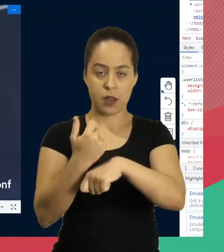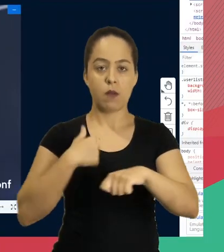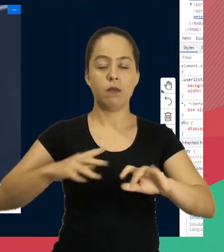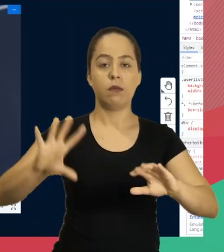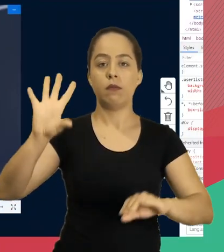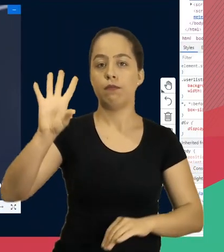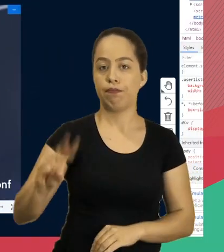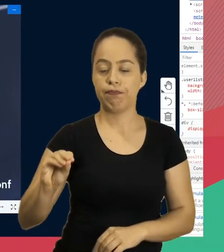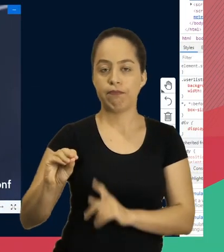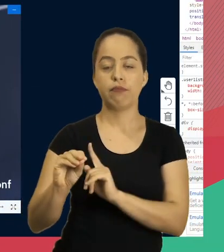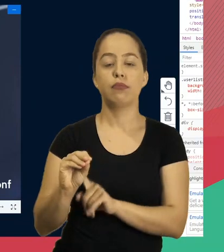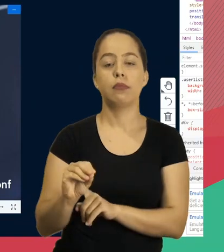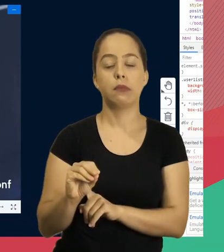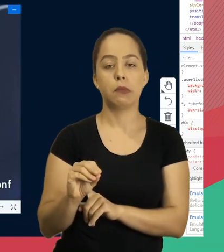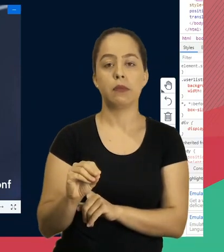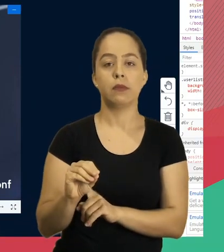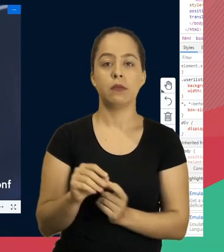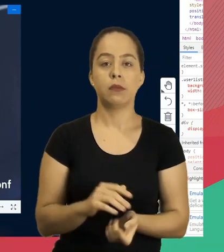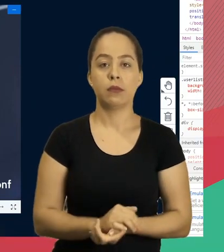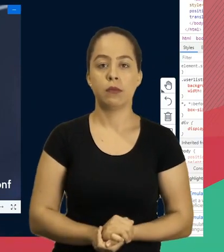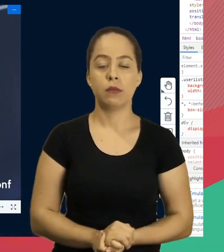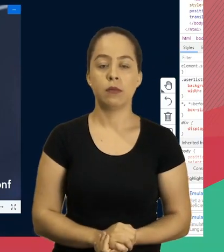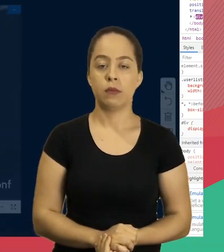Vou desligar o webcam.